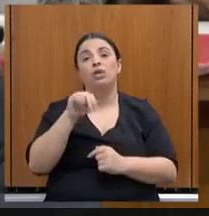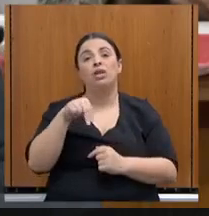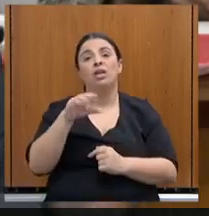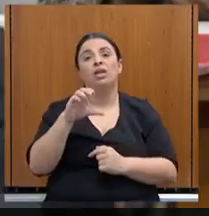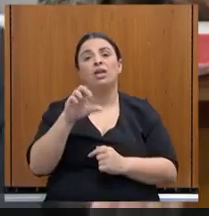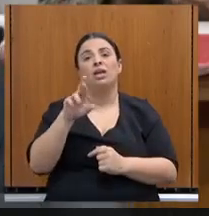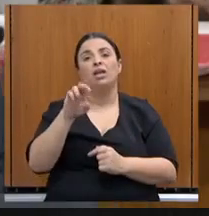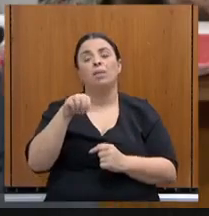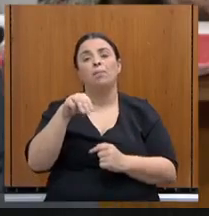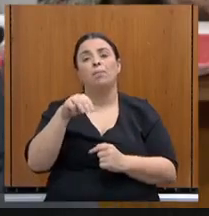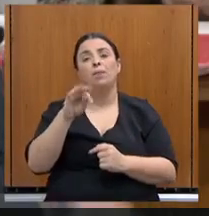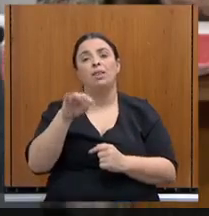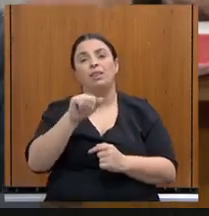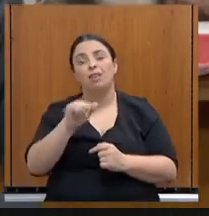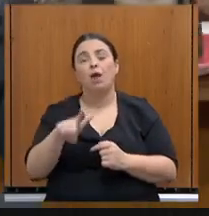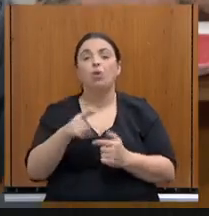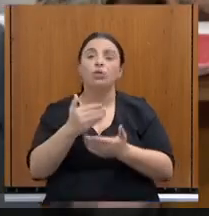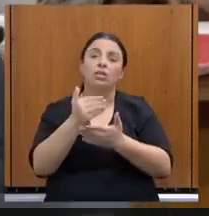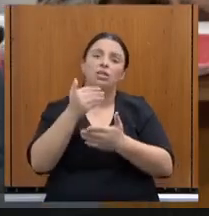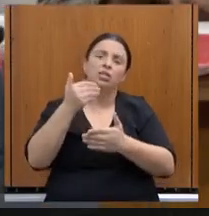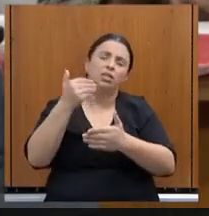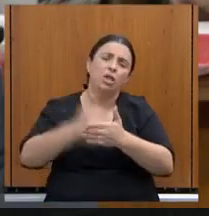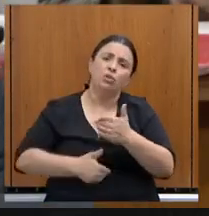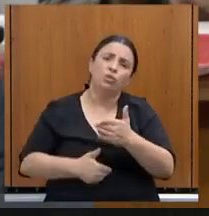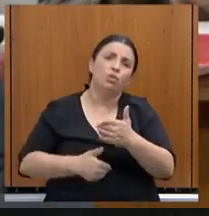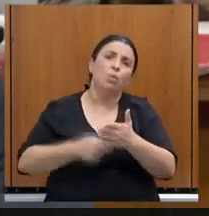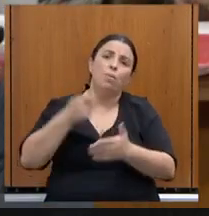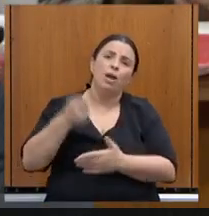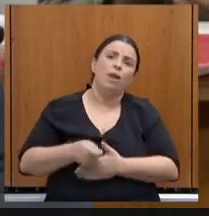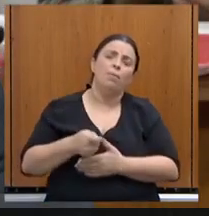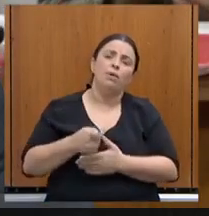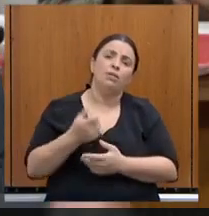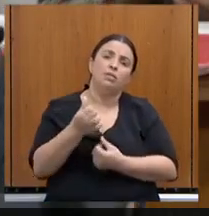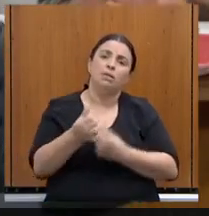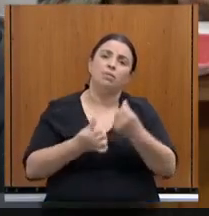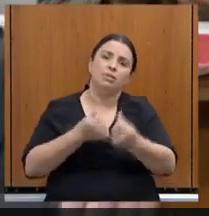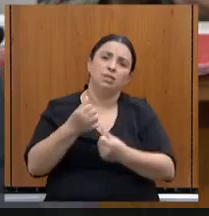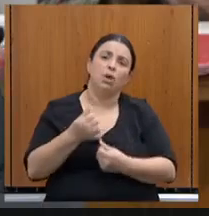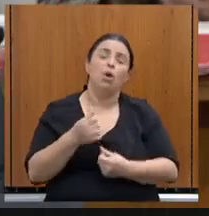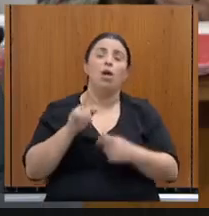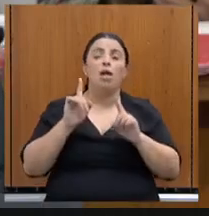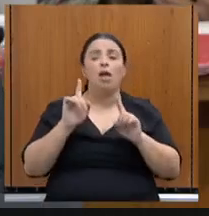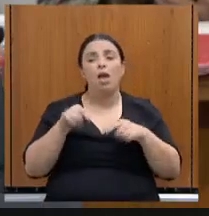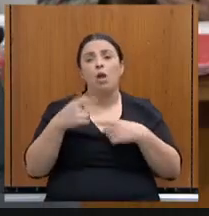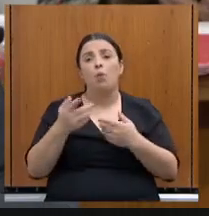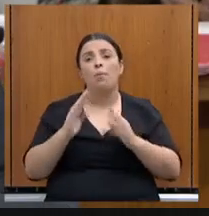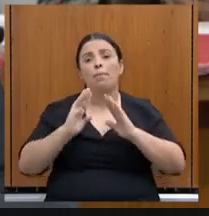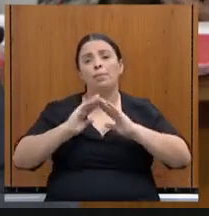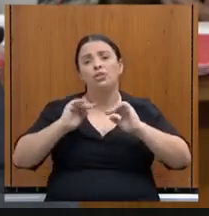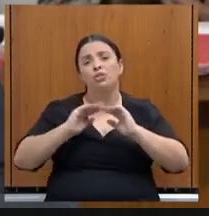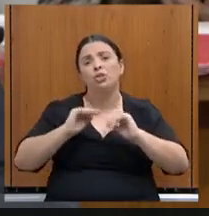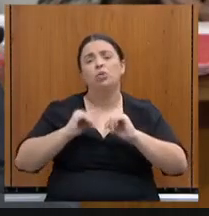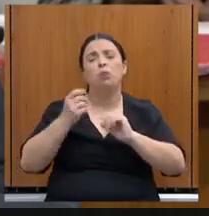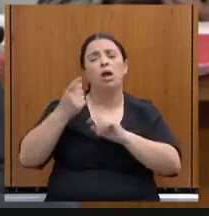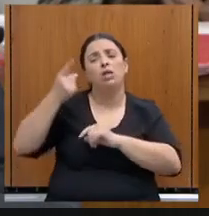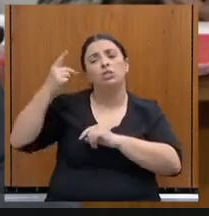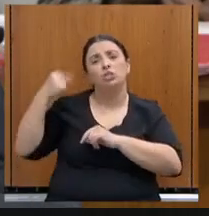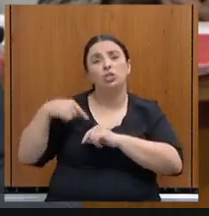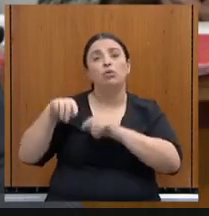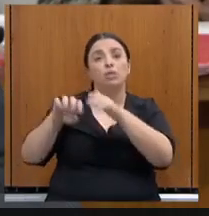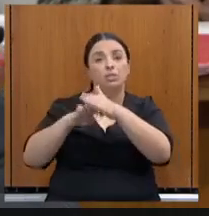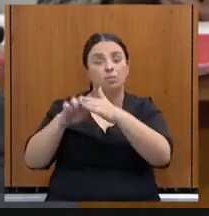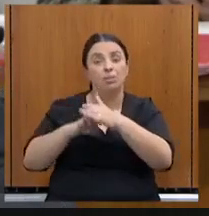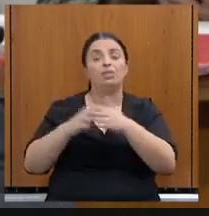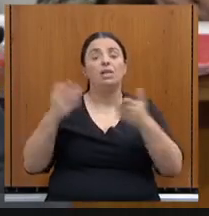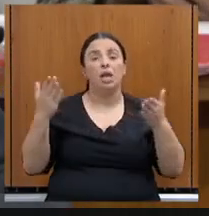deduzir o pagamento de ICMS. Isso é uma demanda antiga das empresas e que a gente conseguiu finalizar agora, nesse mês de